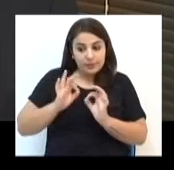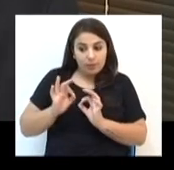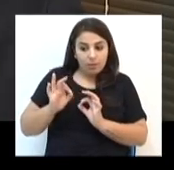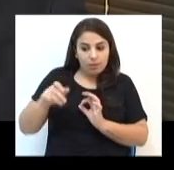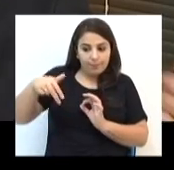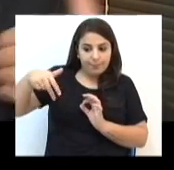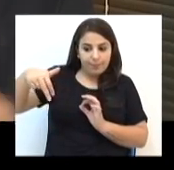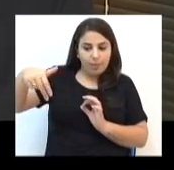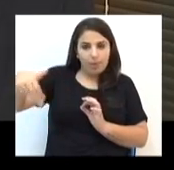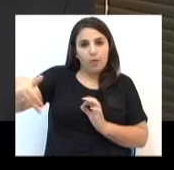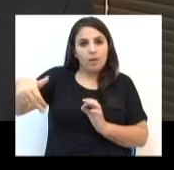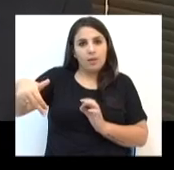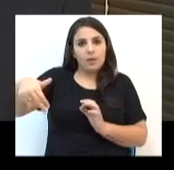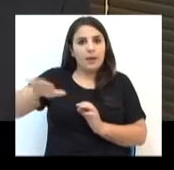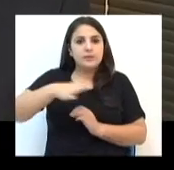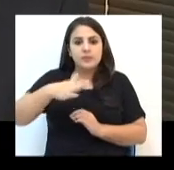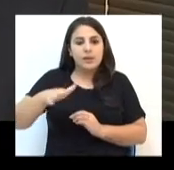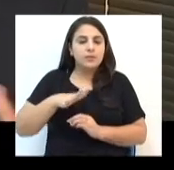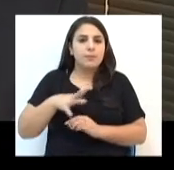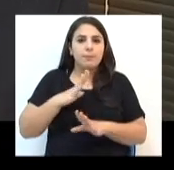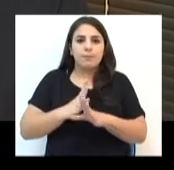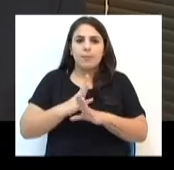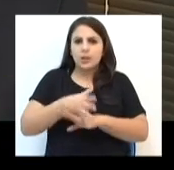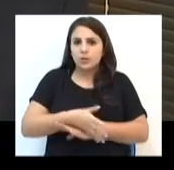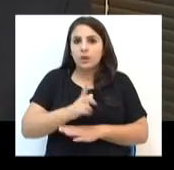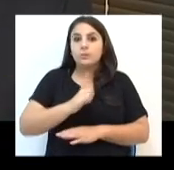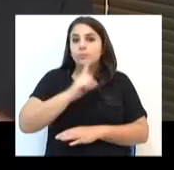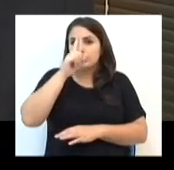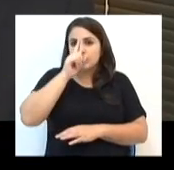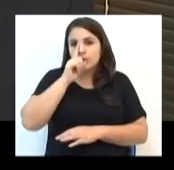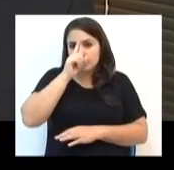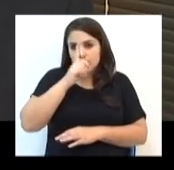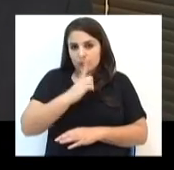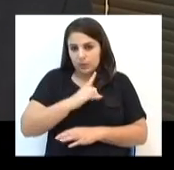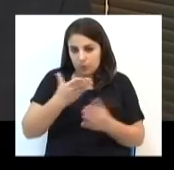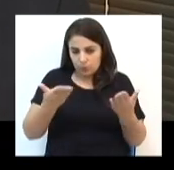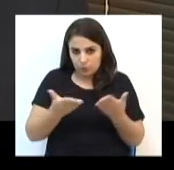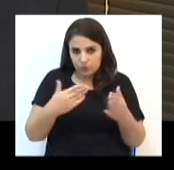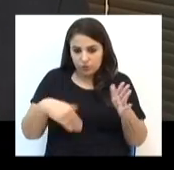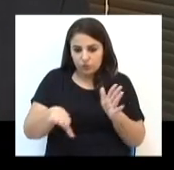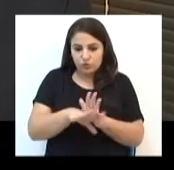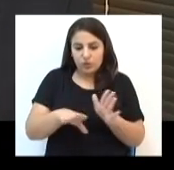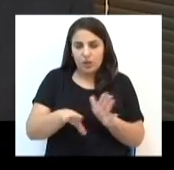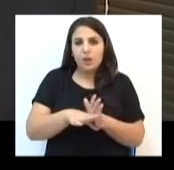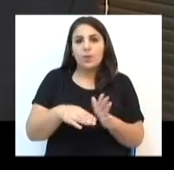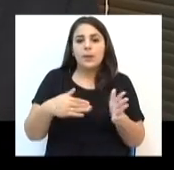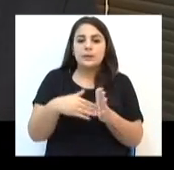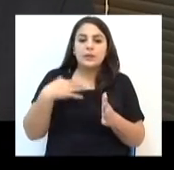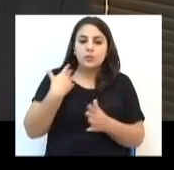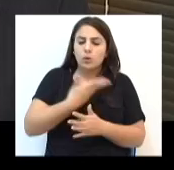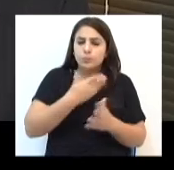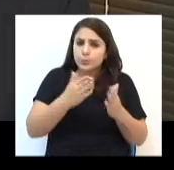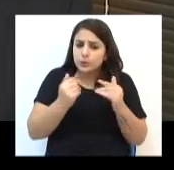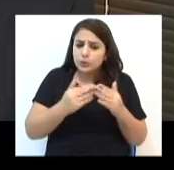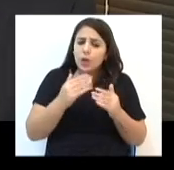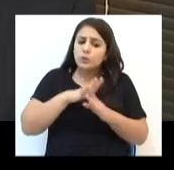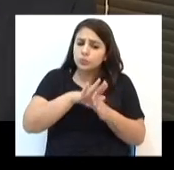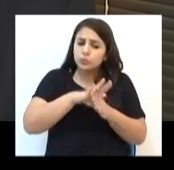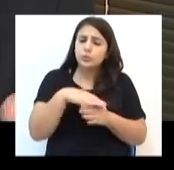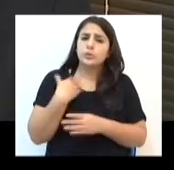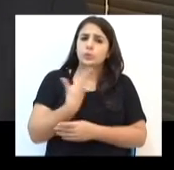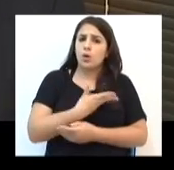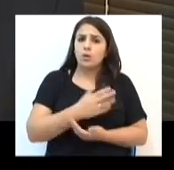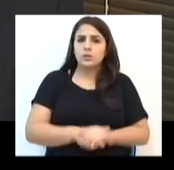porque daí tem que se deslocar a pé, de madrugada, à noite, nós sabemos o risco que é hoje. E eles chegam até nós pedindo,